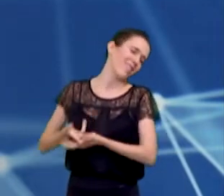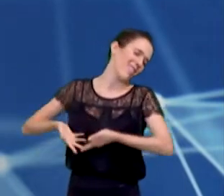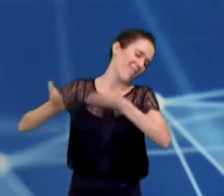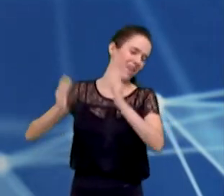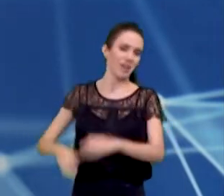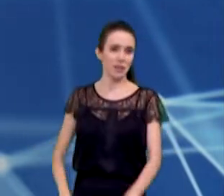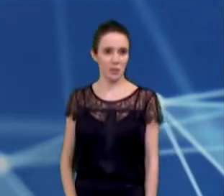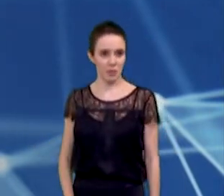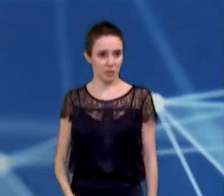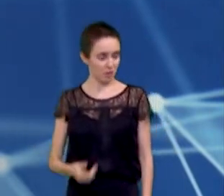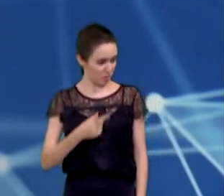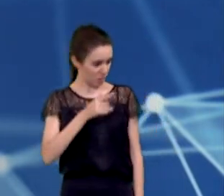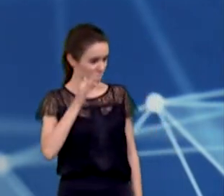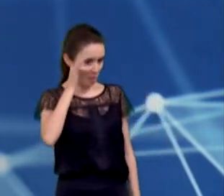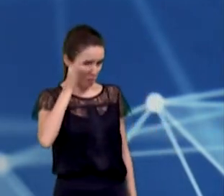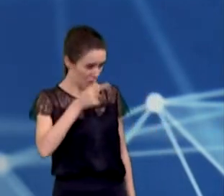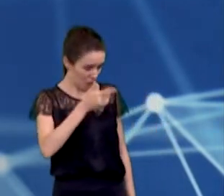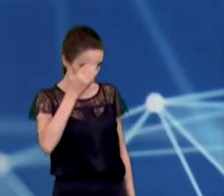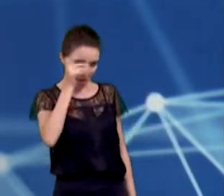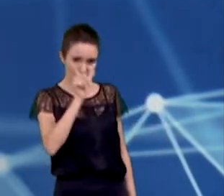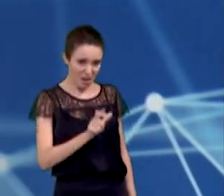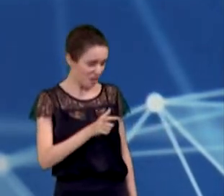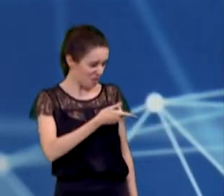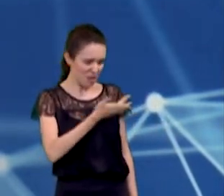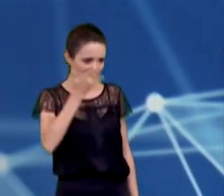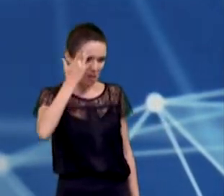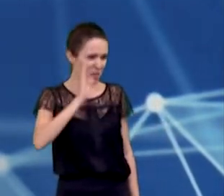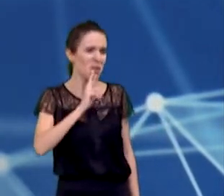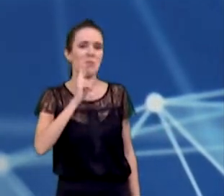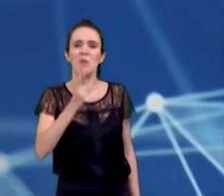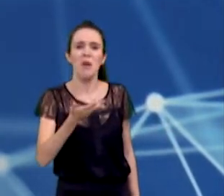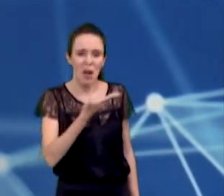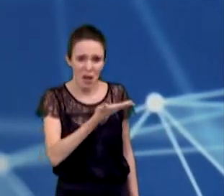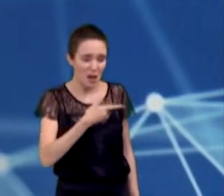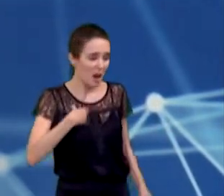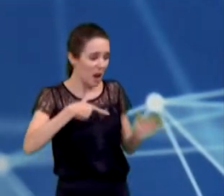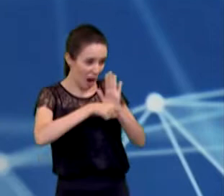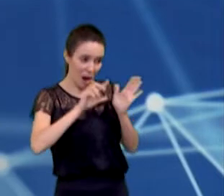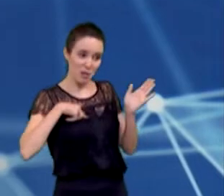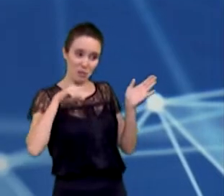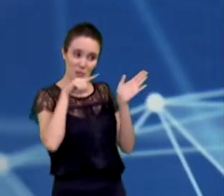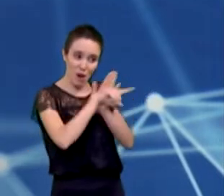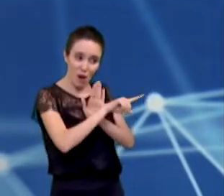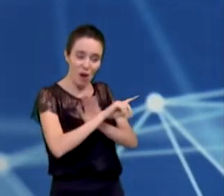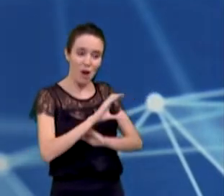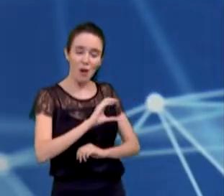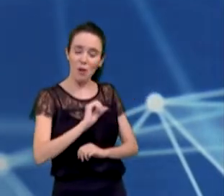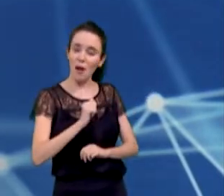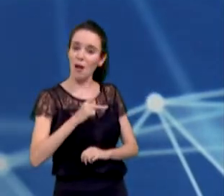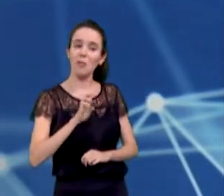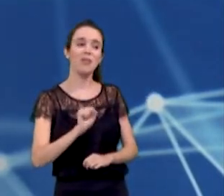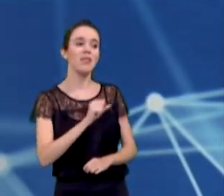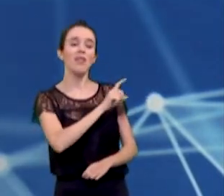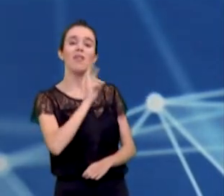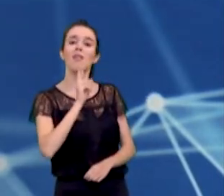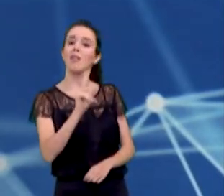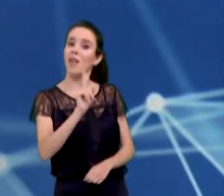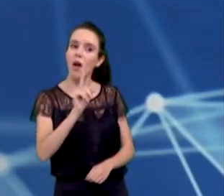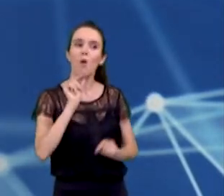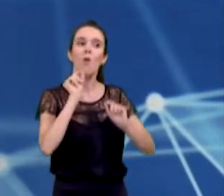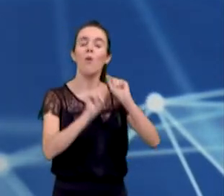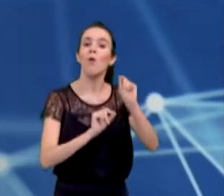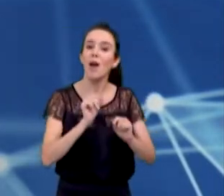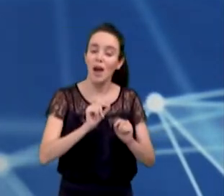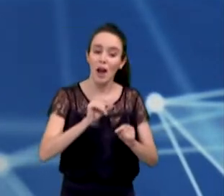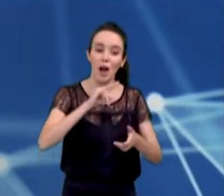expectativa que o senhor soubesse o que era COAPS. E o senhor aprovou na resposta, já que não me respondeu. O COAPS é aquele contrato entre as universidades